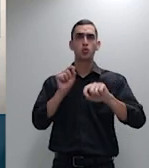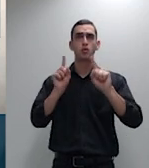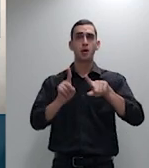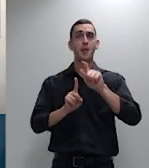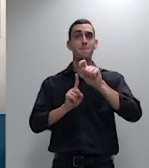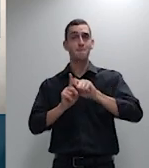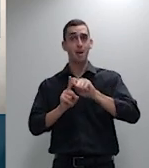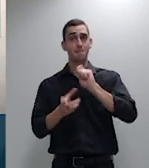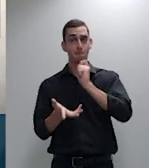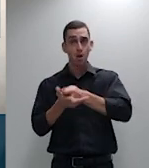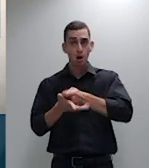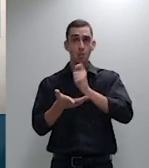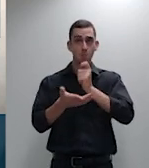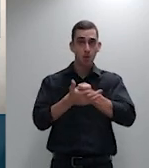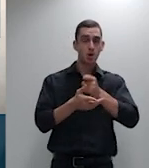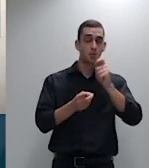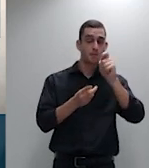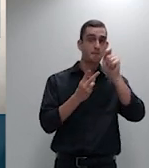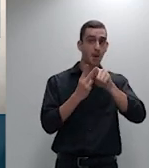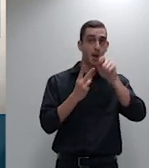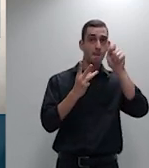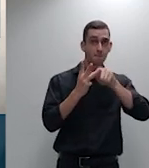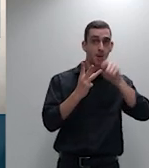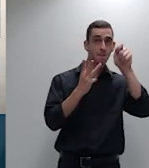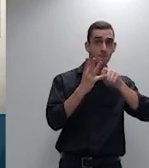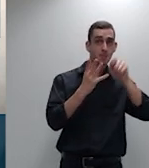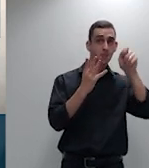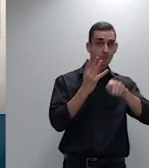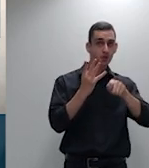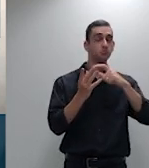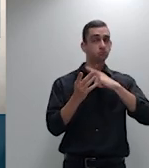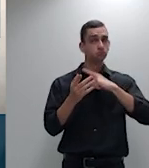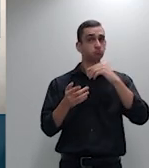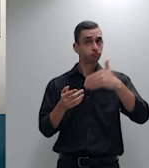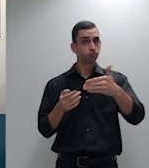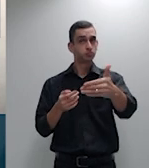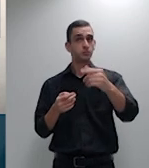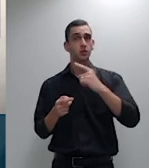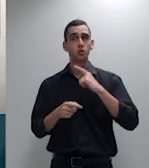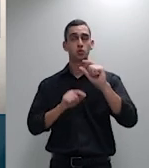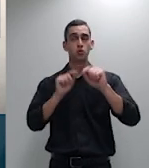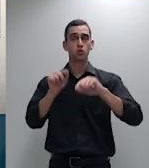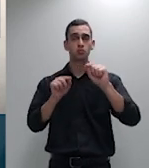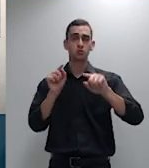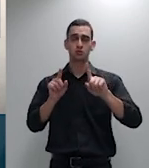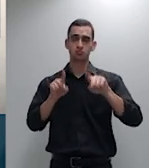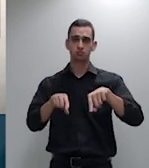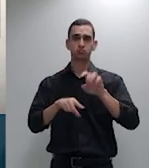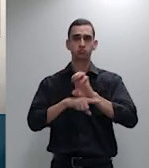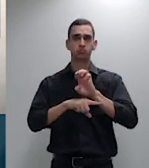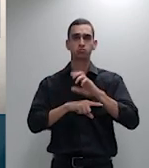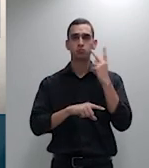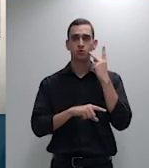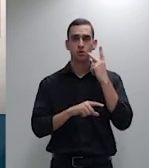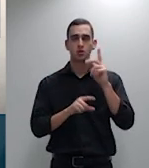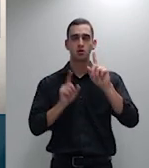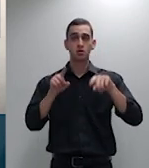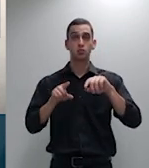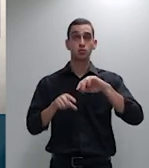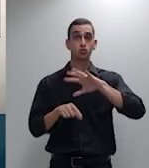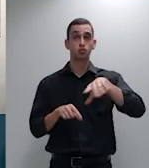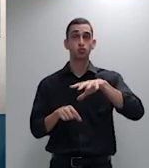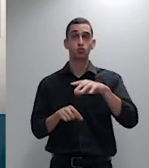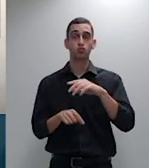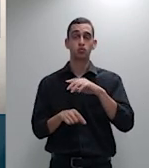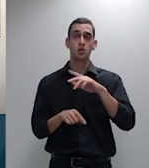plano de saúde que deu origem ao IRDR de São Paulo foi reiterado da tribuna hoje pelo procurador e